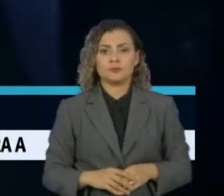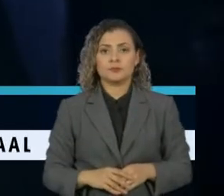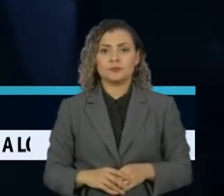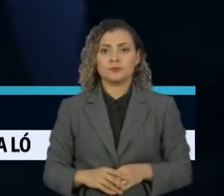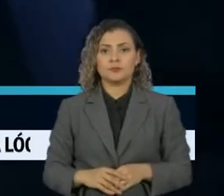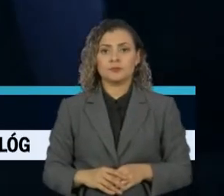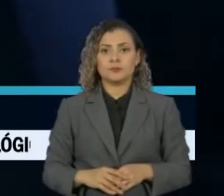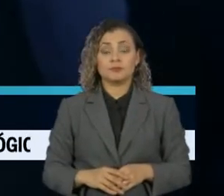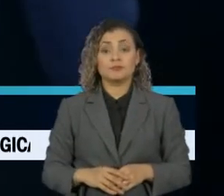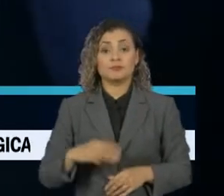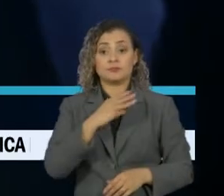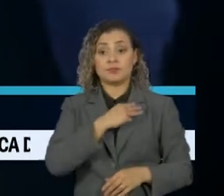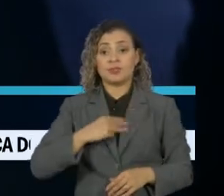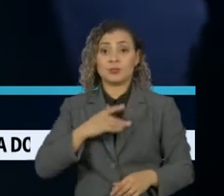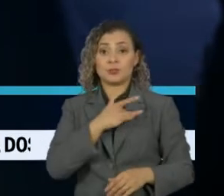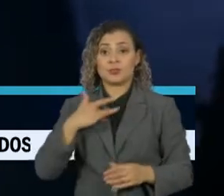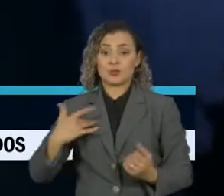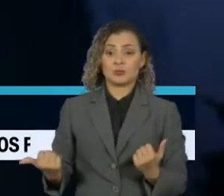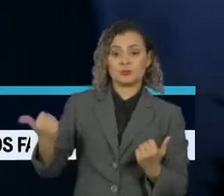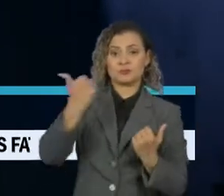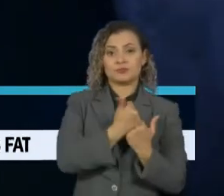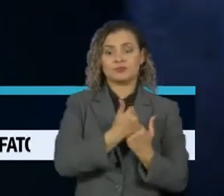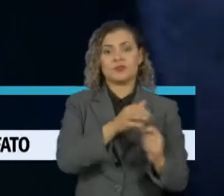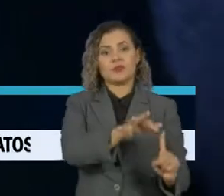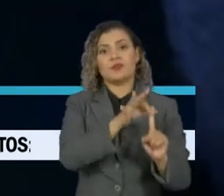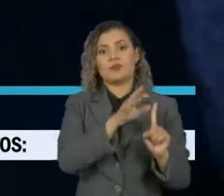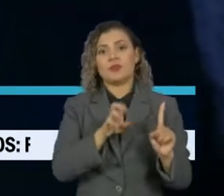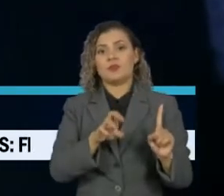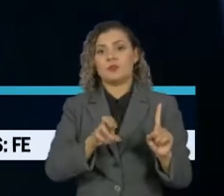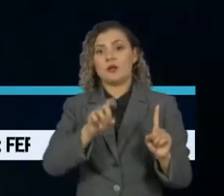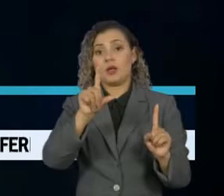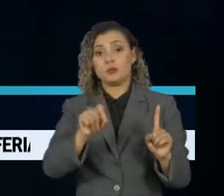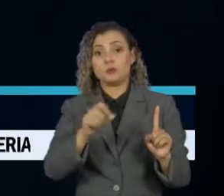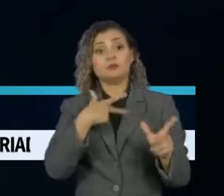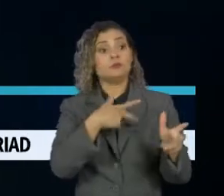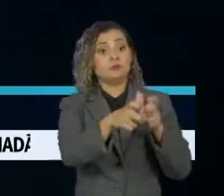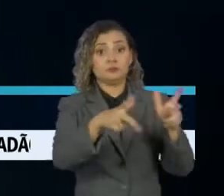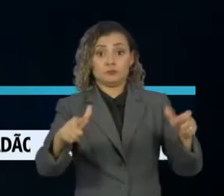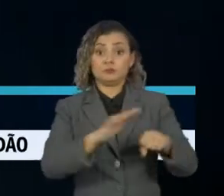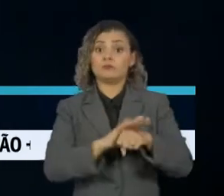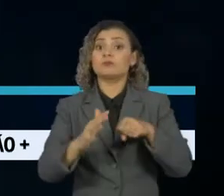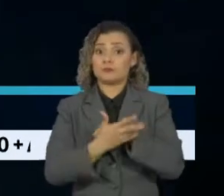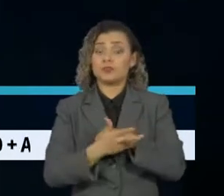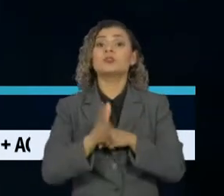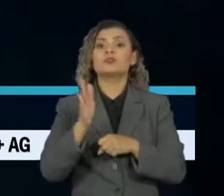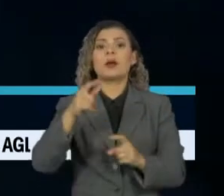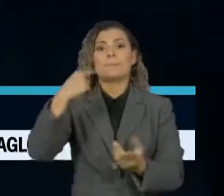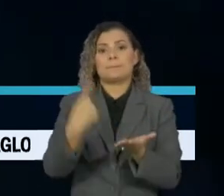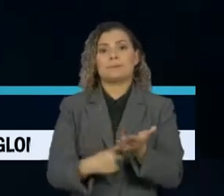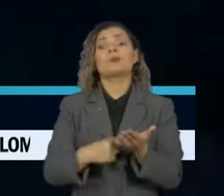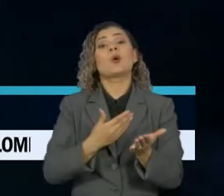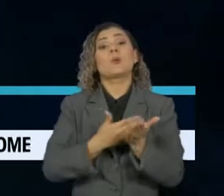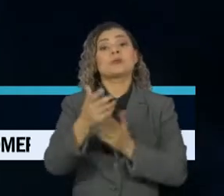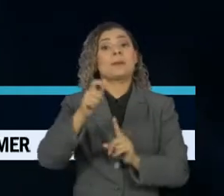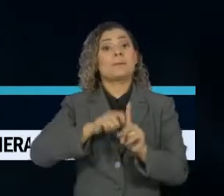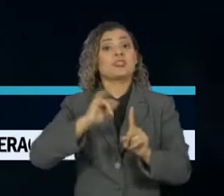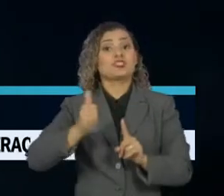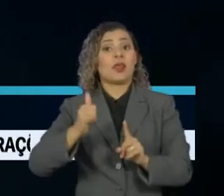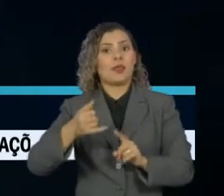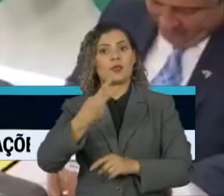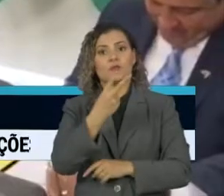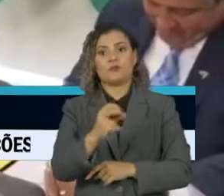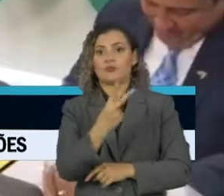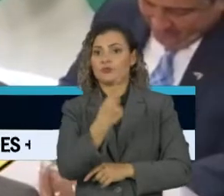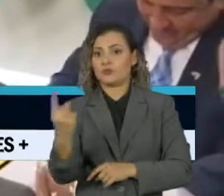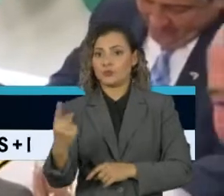O ministro interino da saúde, Eduardo Pazuello, afirmou hoje que a vacinação contra o coronavírus está prevista para começar em janeiro do ano que